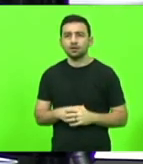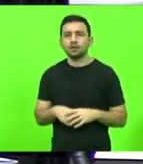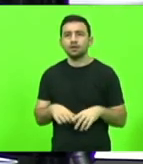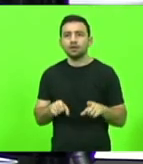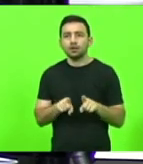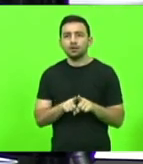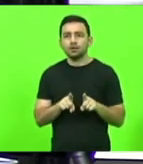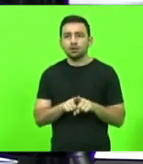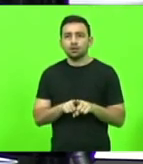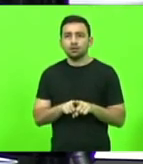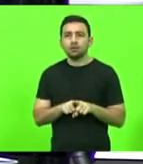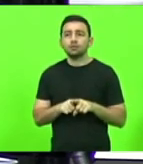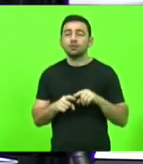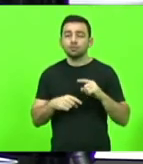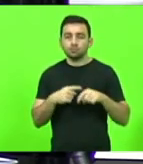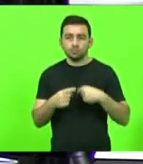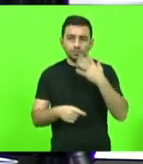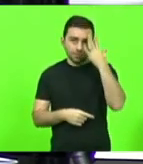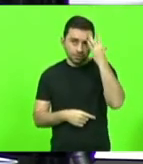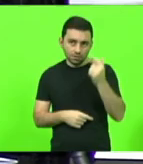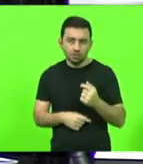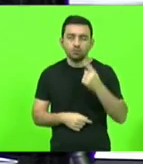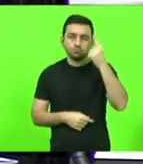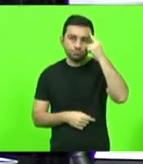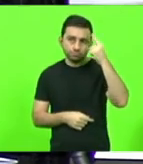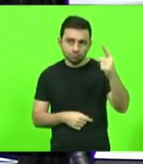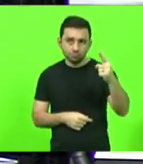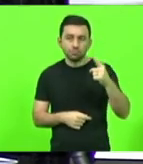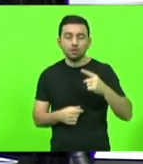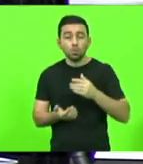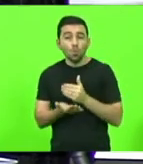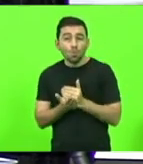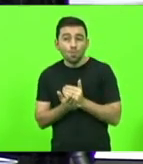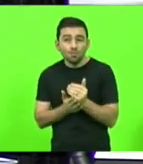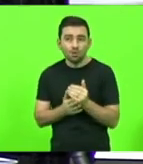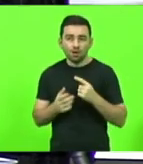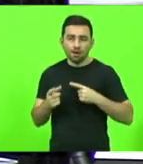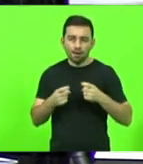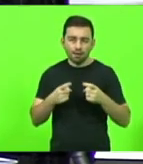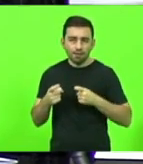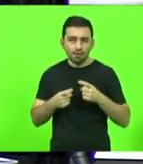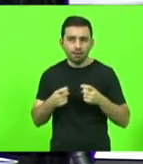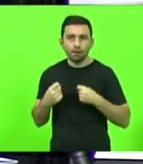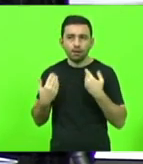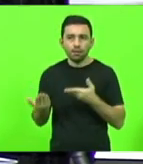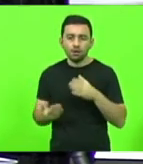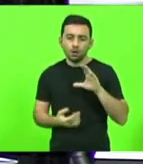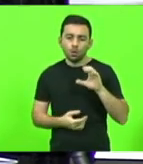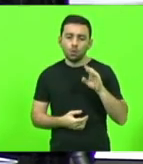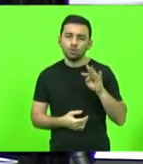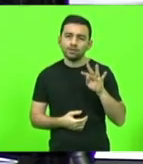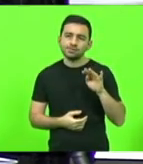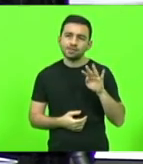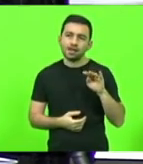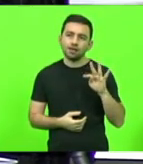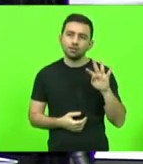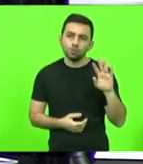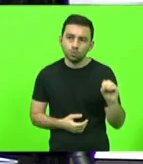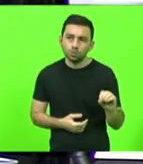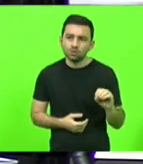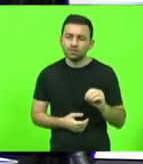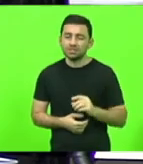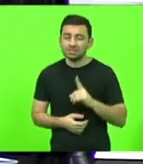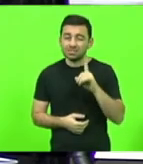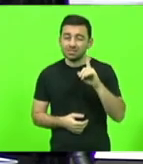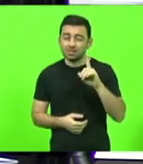a gente relembra o início da Guerra do Contestado. Amanhã, dia 22, 109 anos do início da Guerra